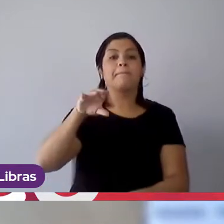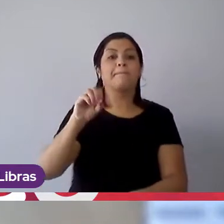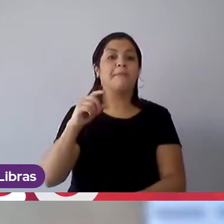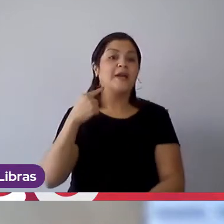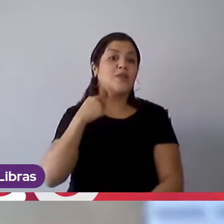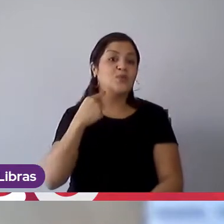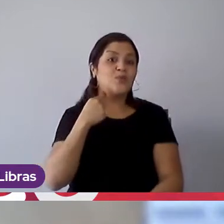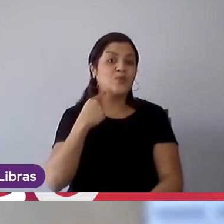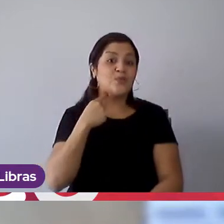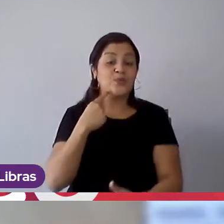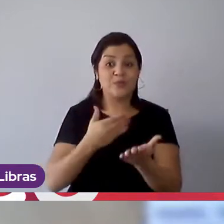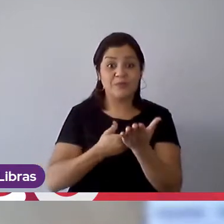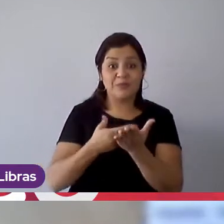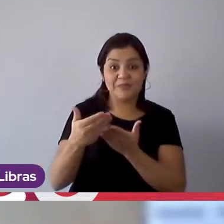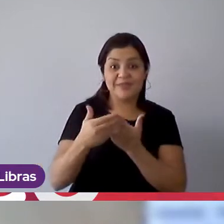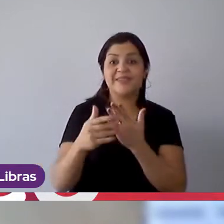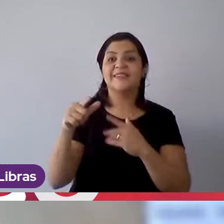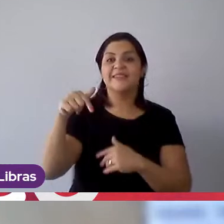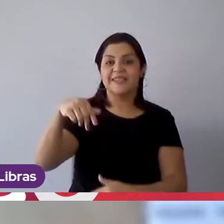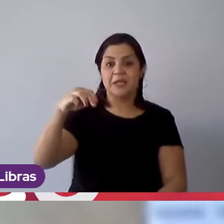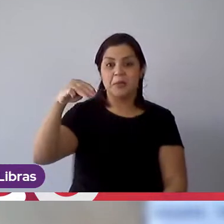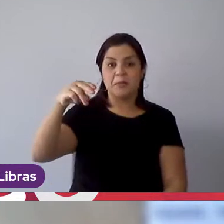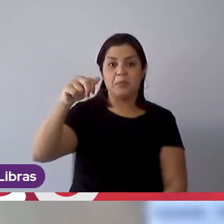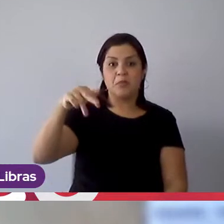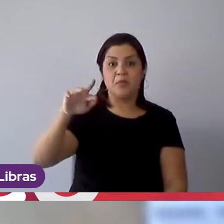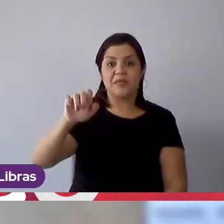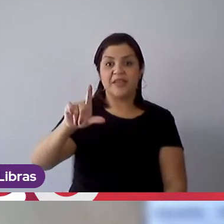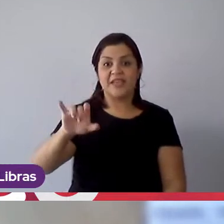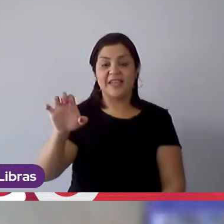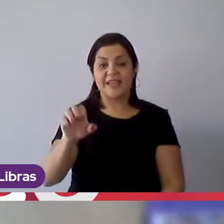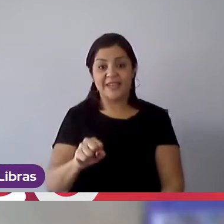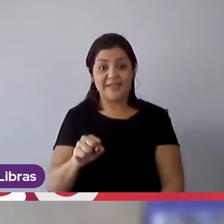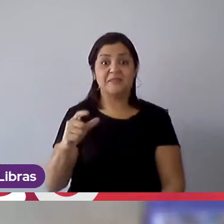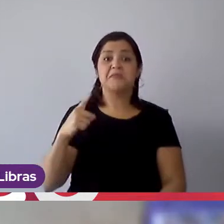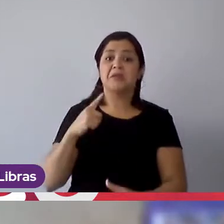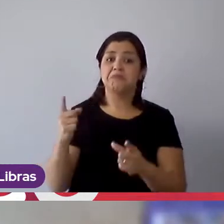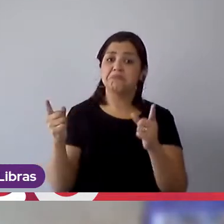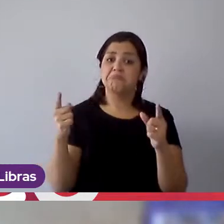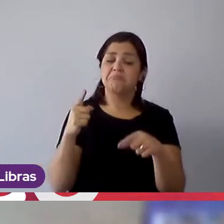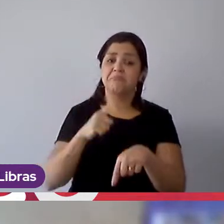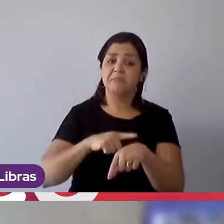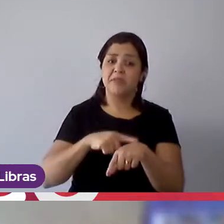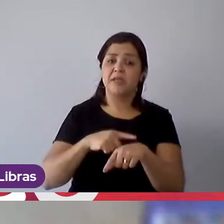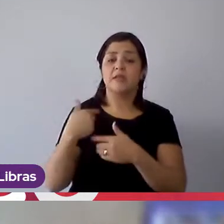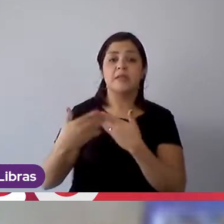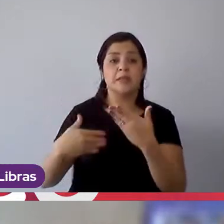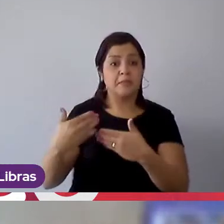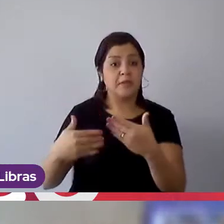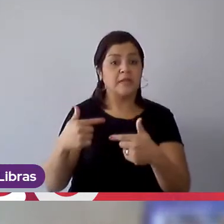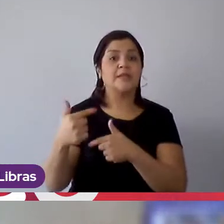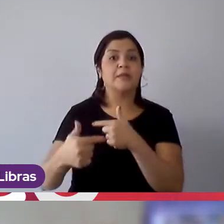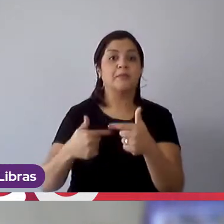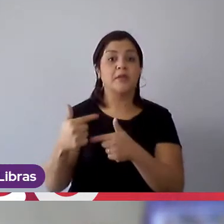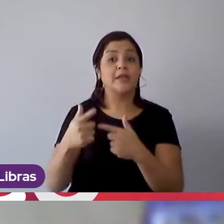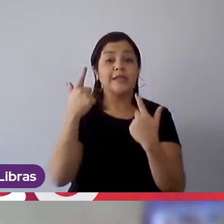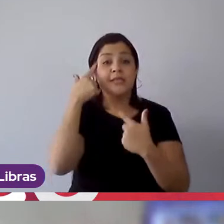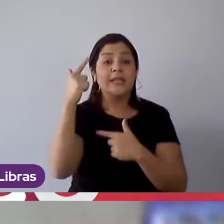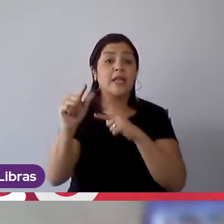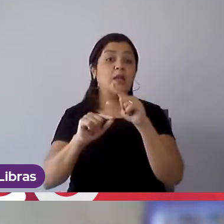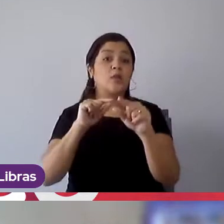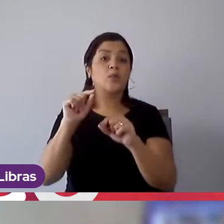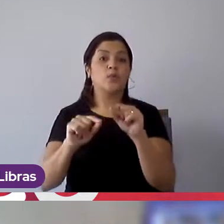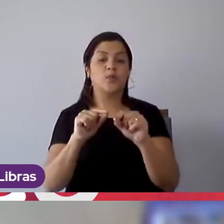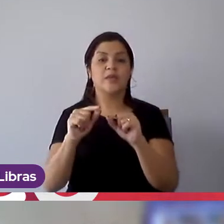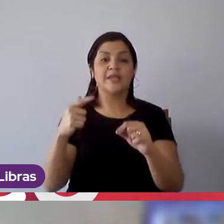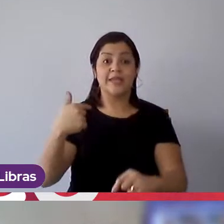Então, tem pouco tempo aí de empresa. E hoje a ideia é que eu,